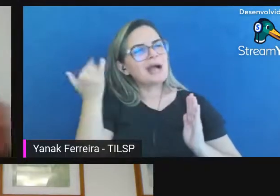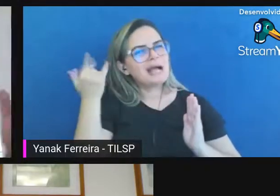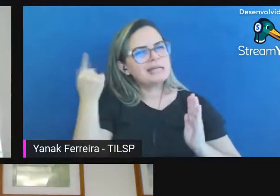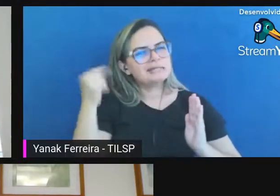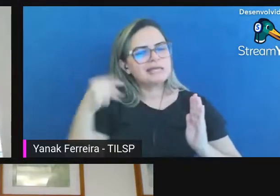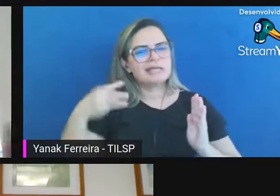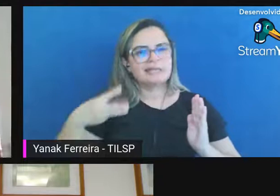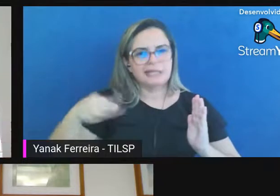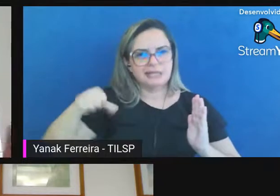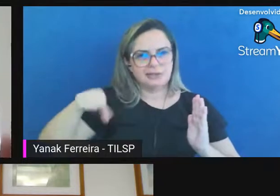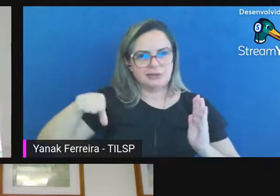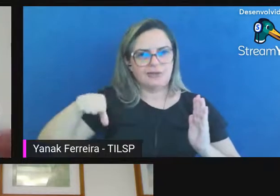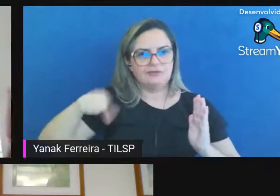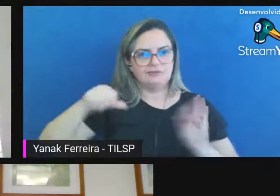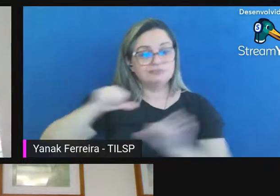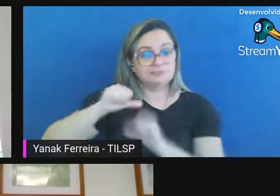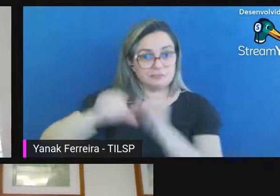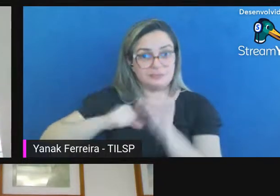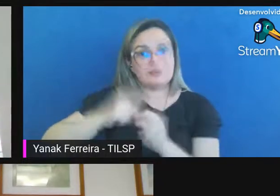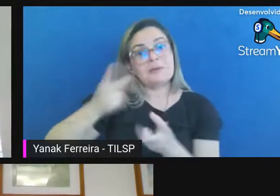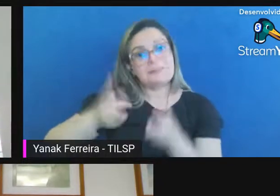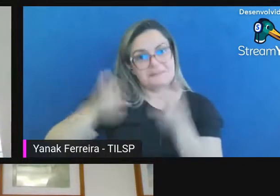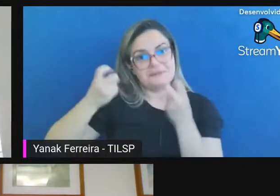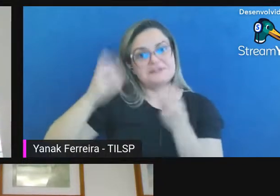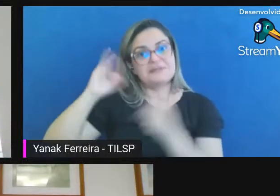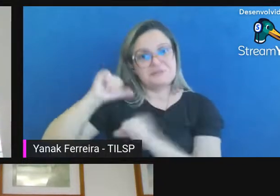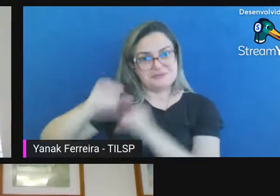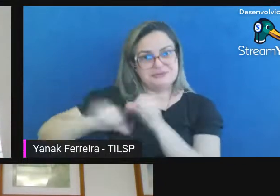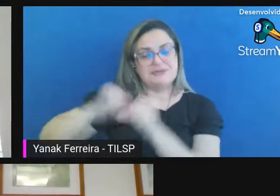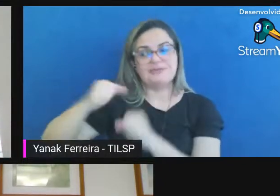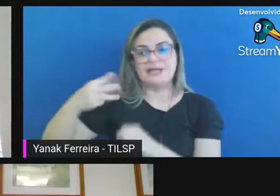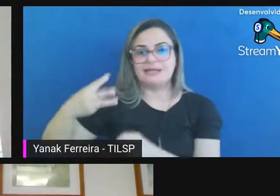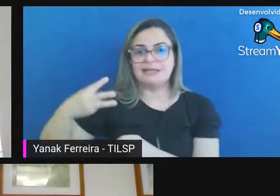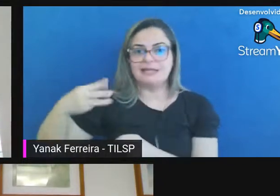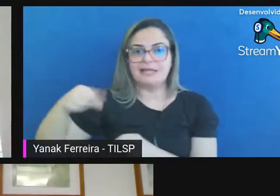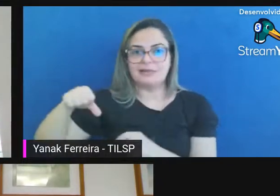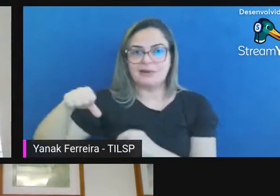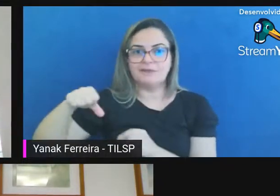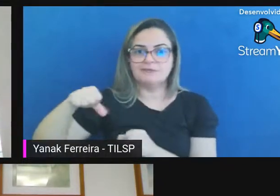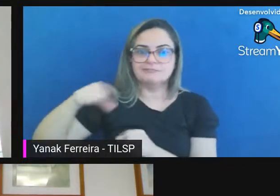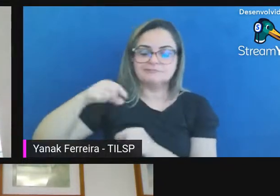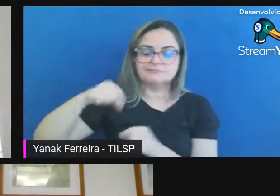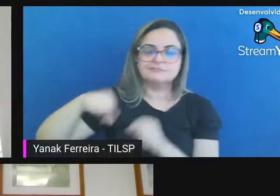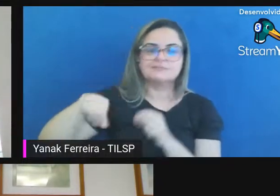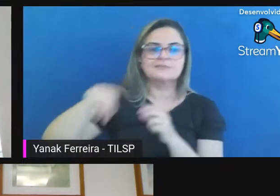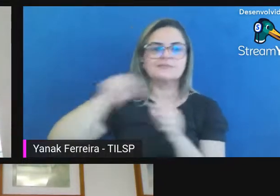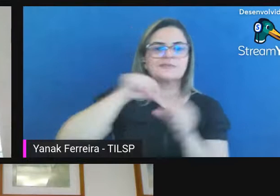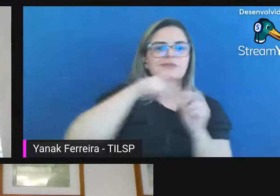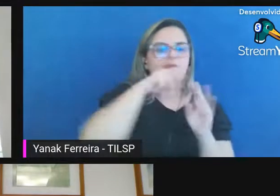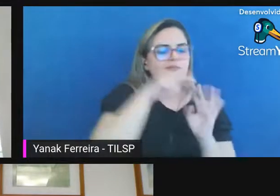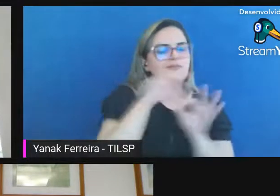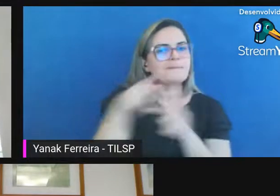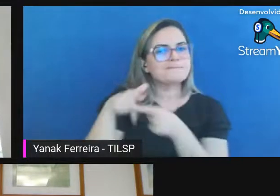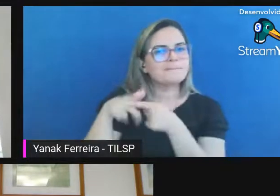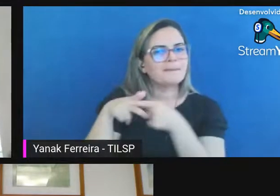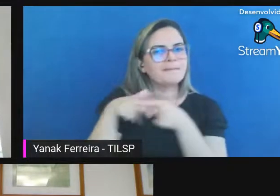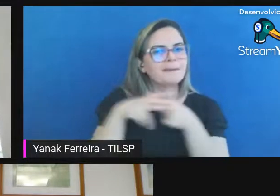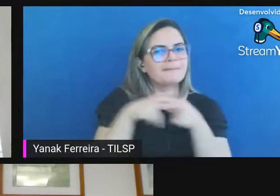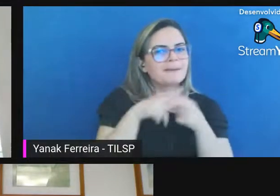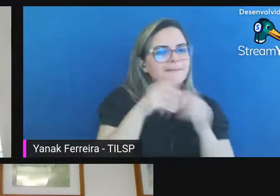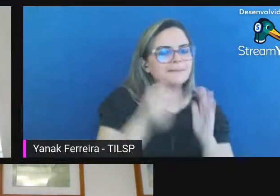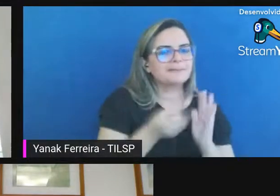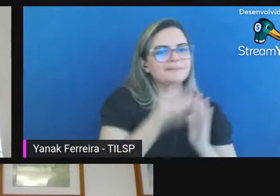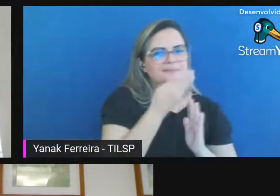vejam que já tem um histórico da 39 o RDC não estava bem adjetivado na 39 era